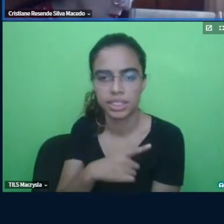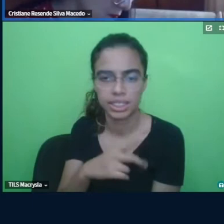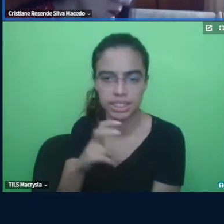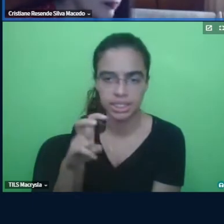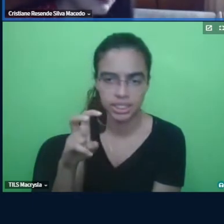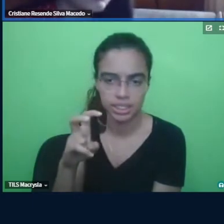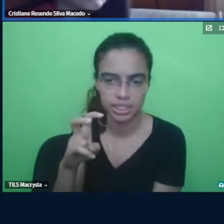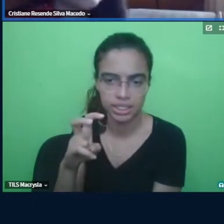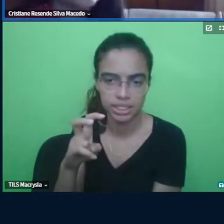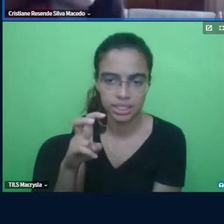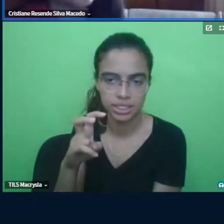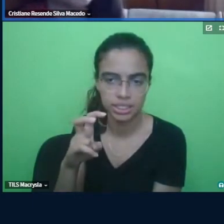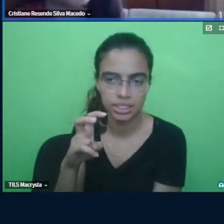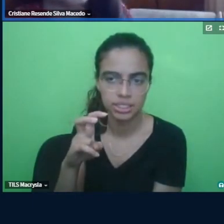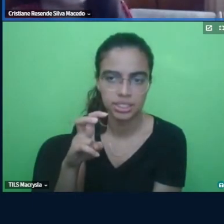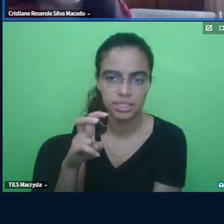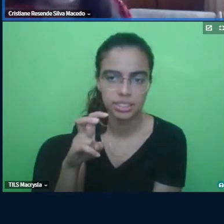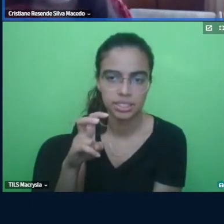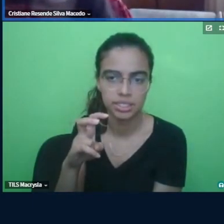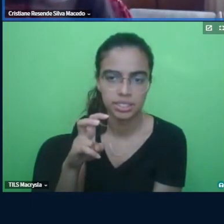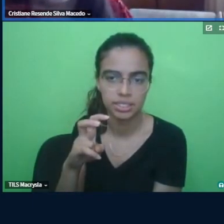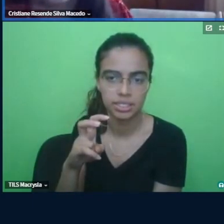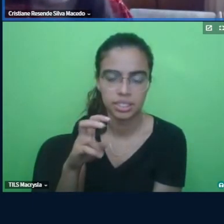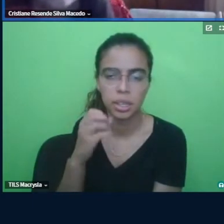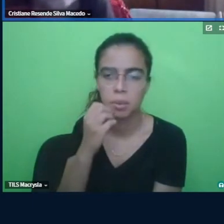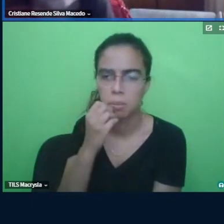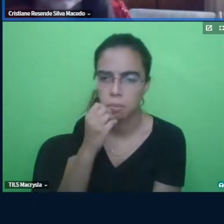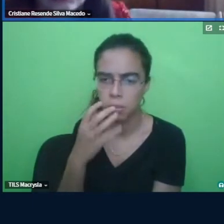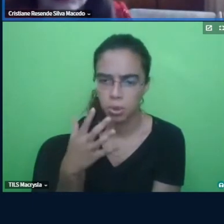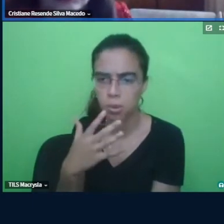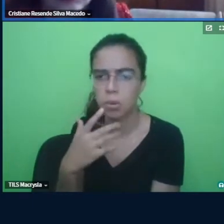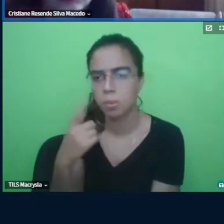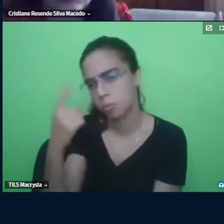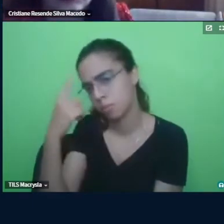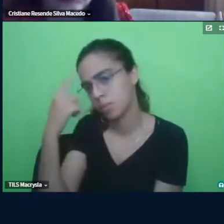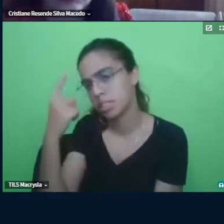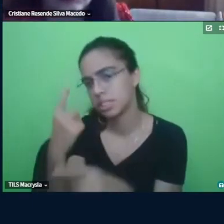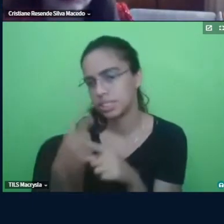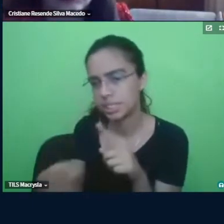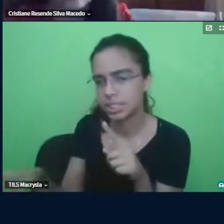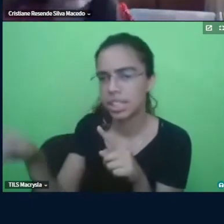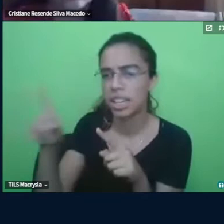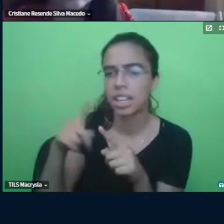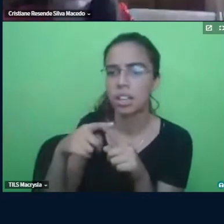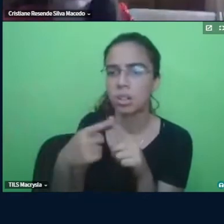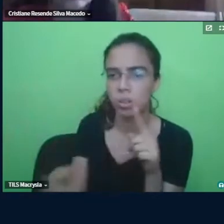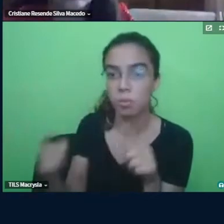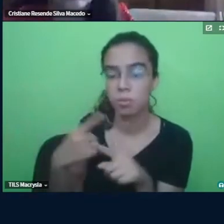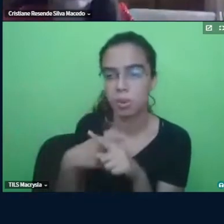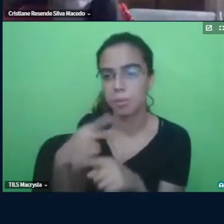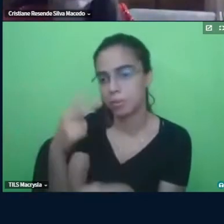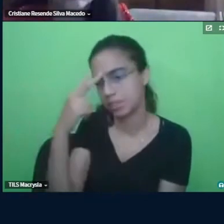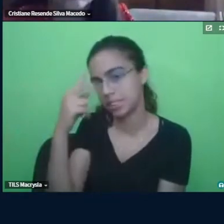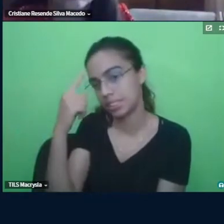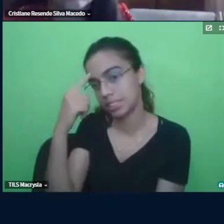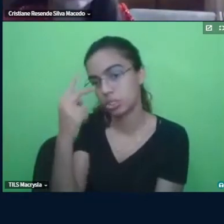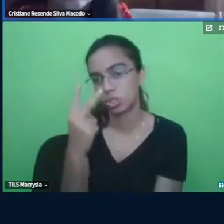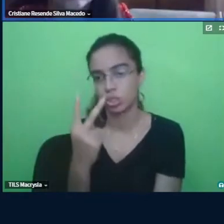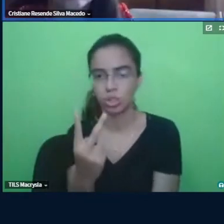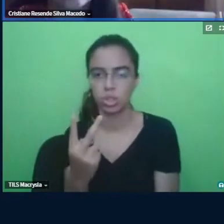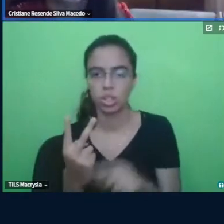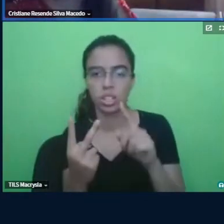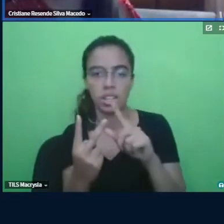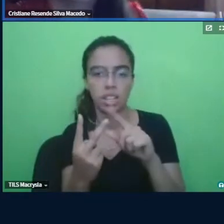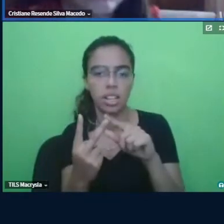a gente pudesse pensar em ciclos dentro de ciclos porque acho que dois grandes ciclos foram